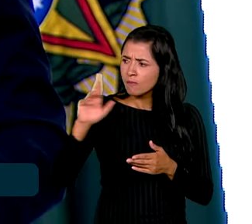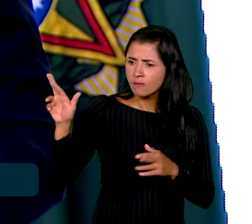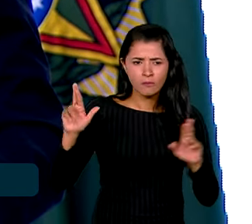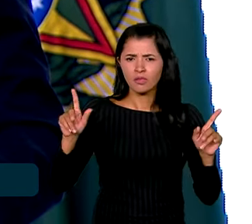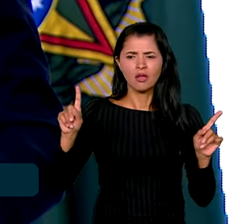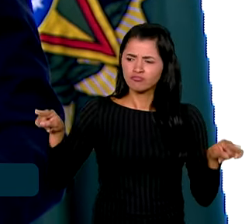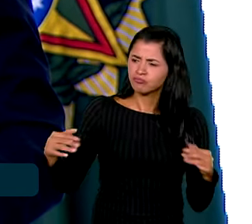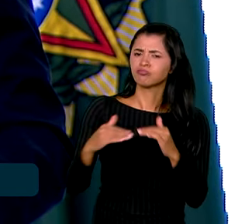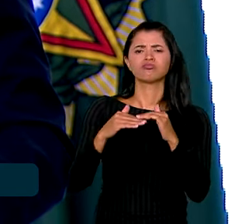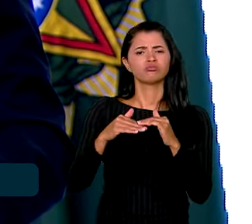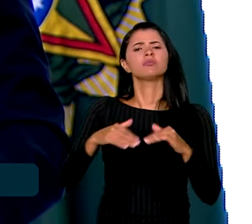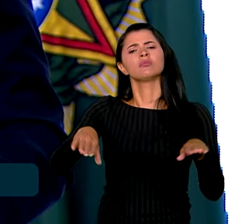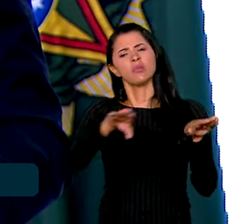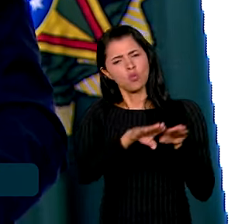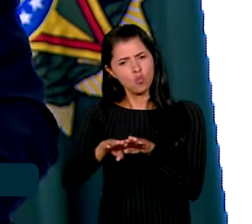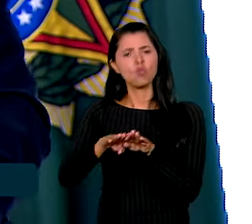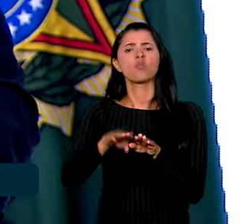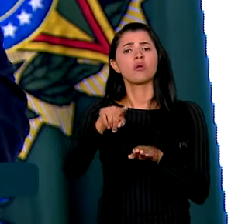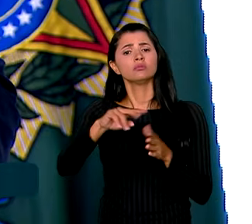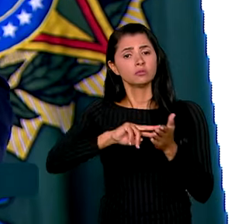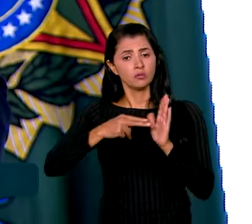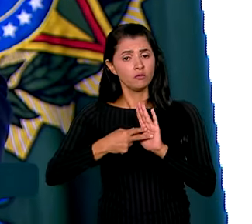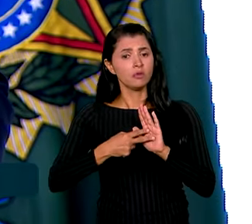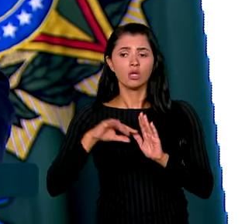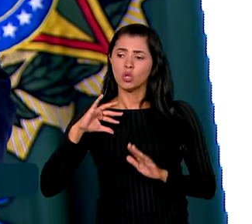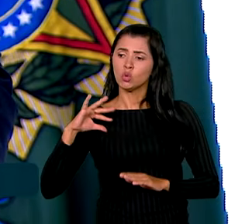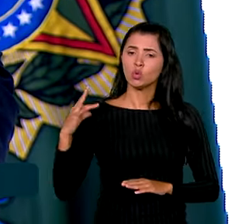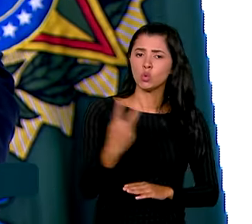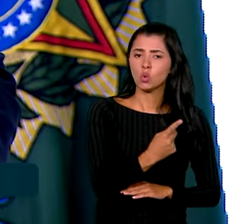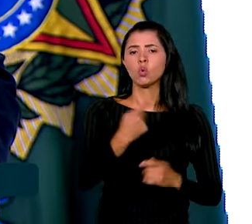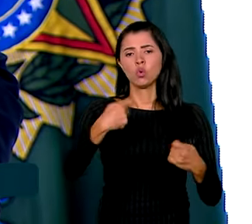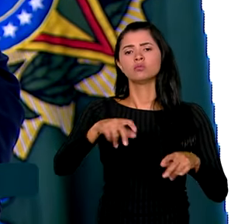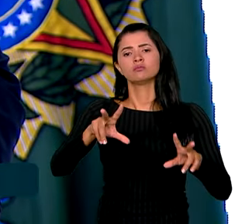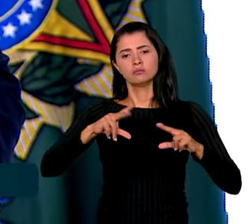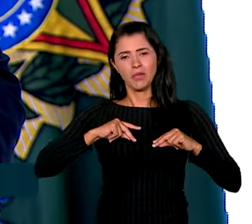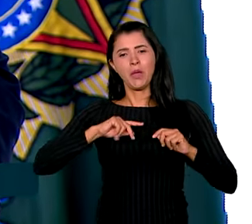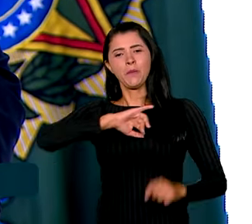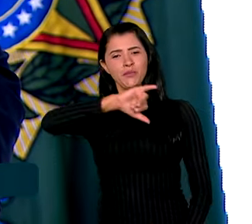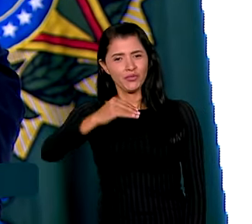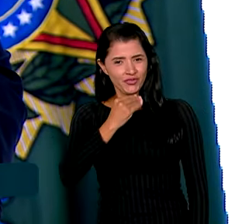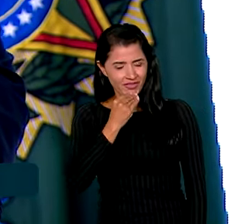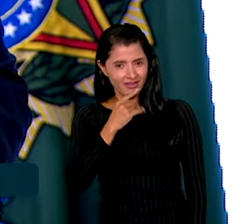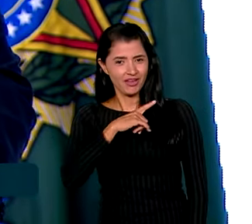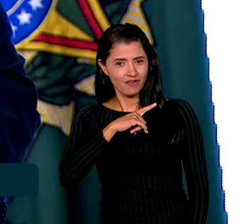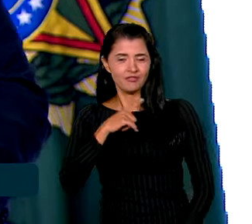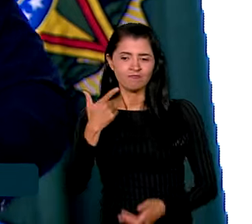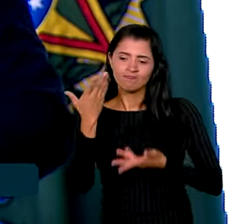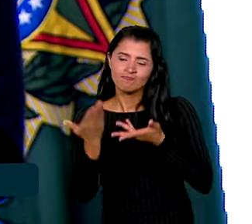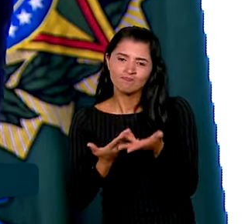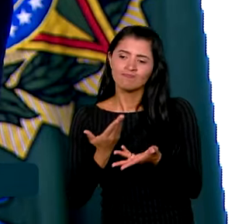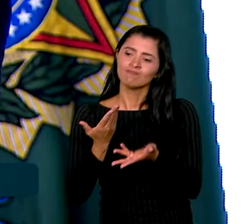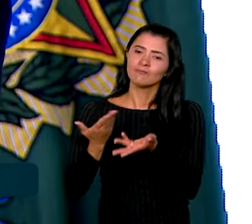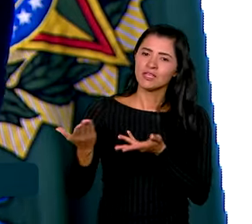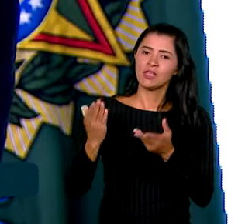nas pessoas, significa que todos merecem a oportunidade de ser tratado